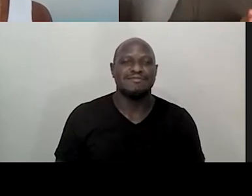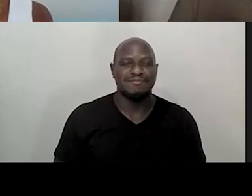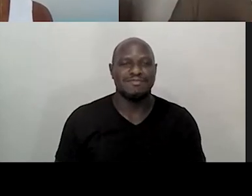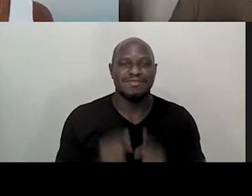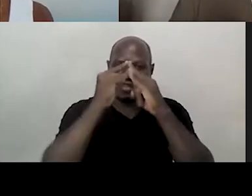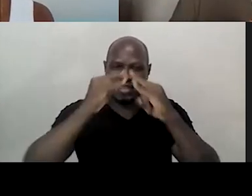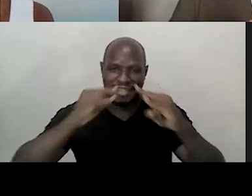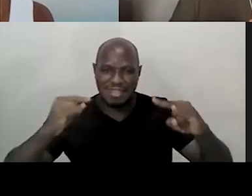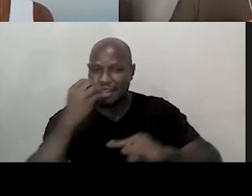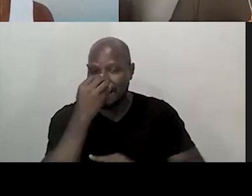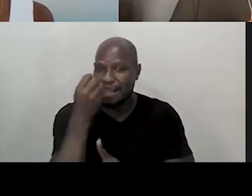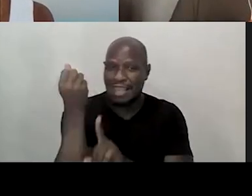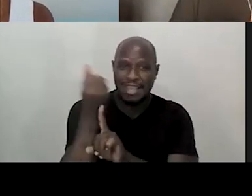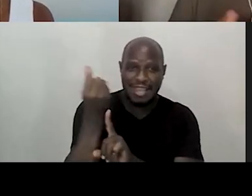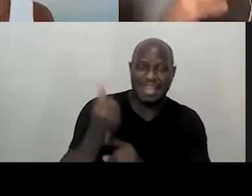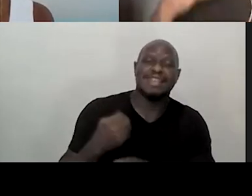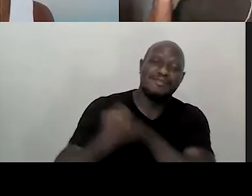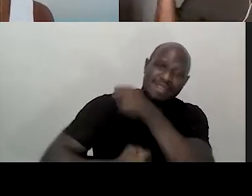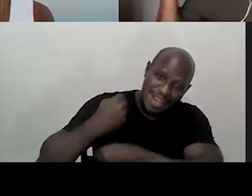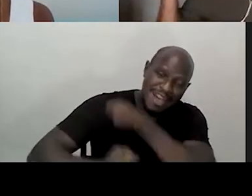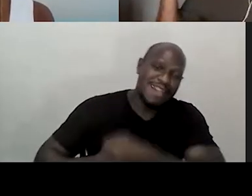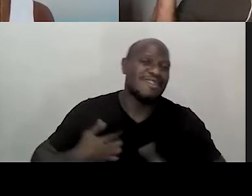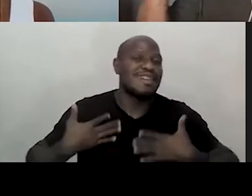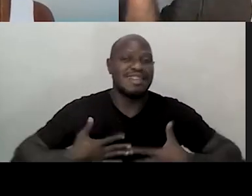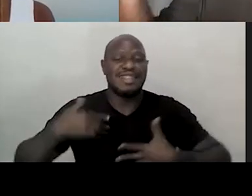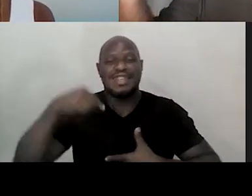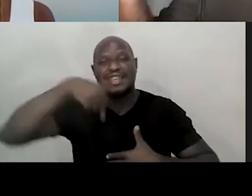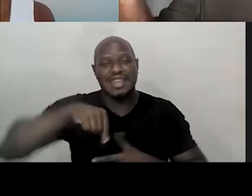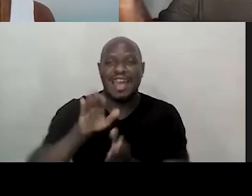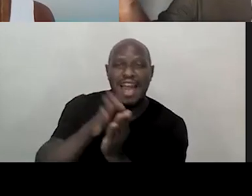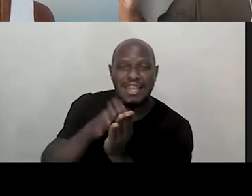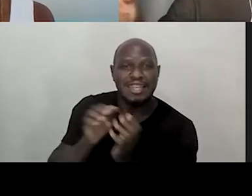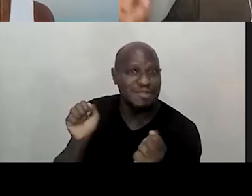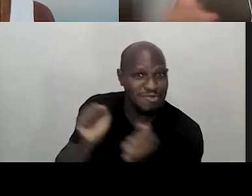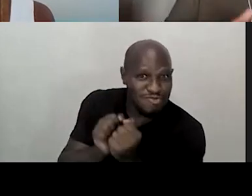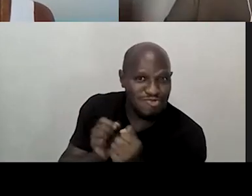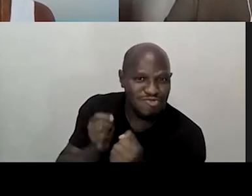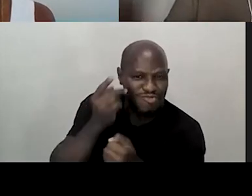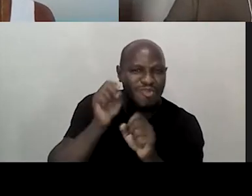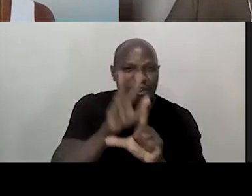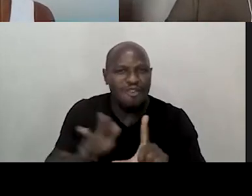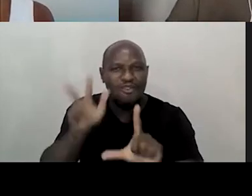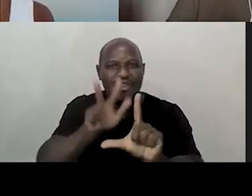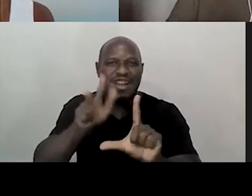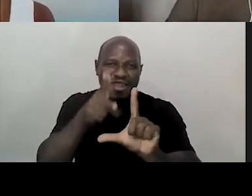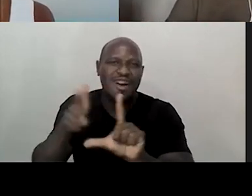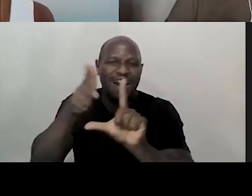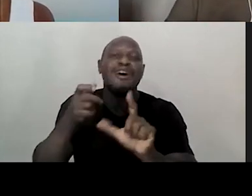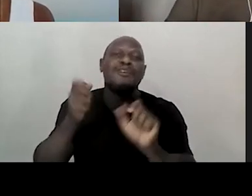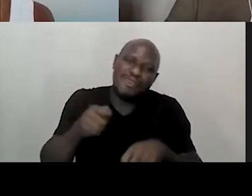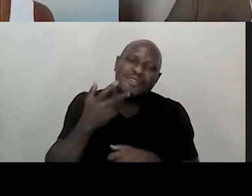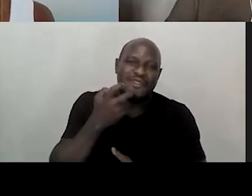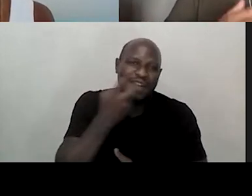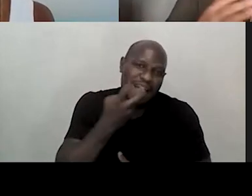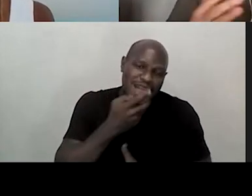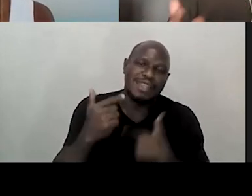sexta edição. Uma alegria estar aqui com vocês, aqui de Recife, me juntar aí virtualmente com vocês e poder falar do nosso ofício, do